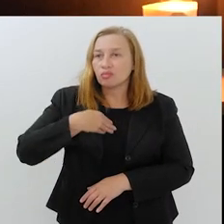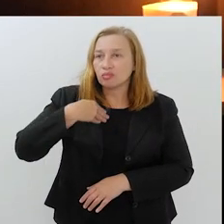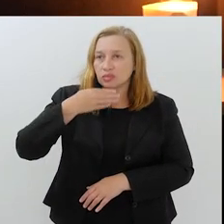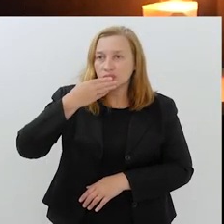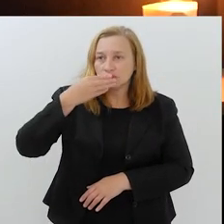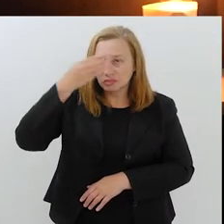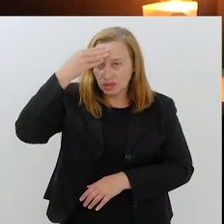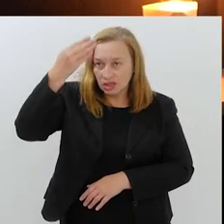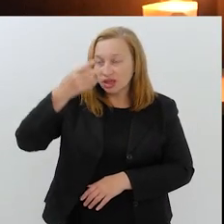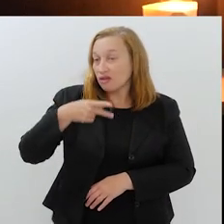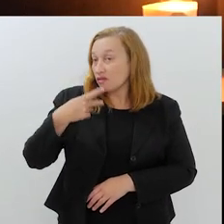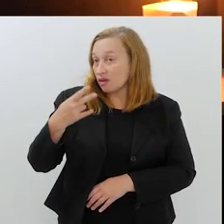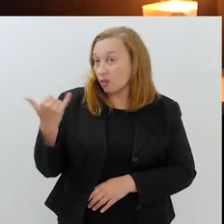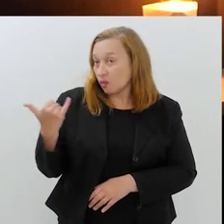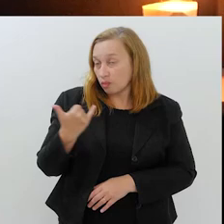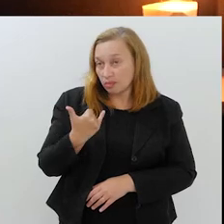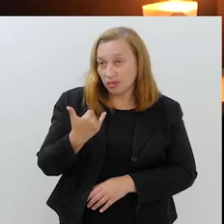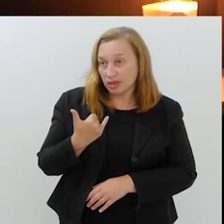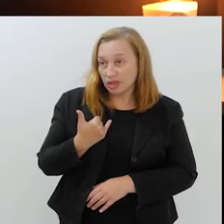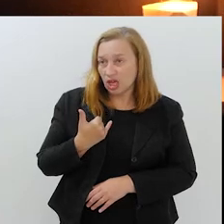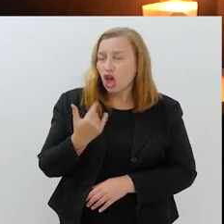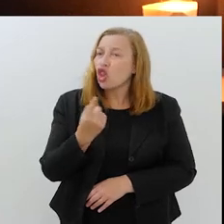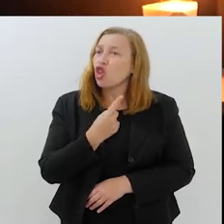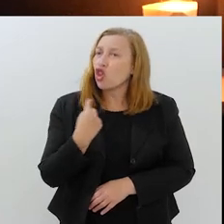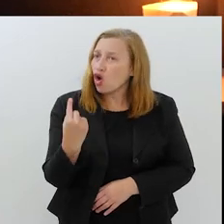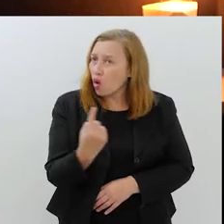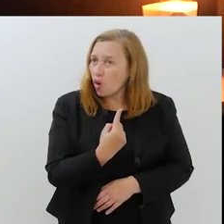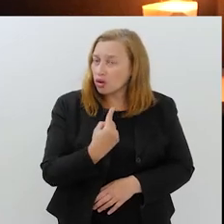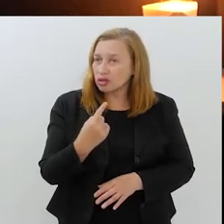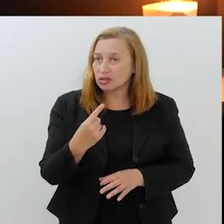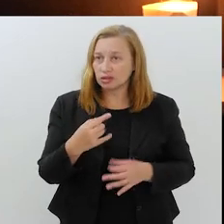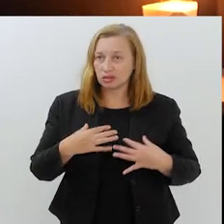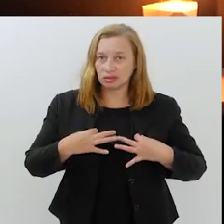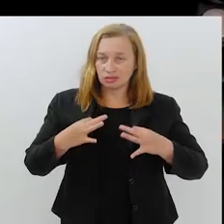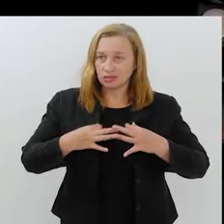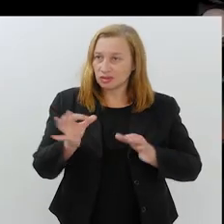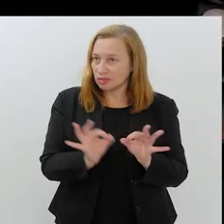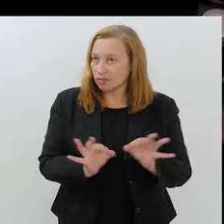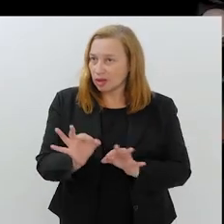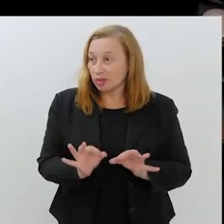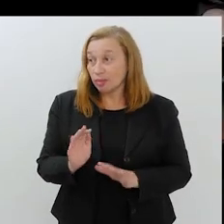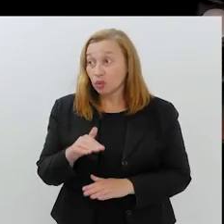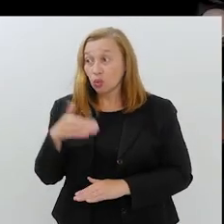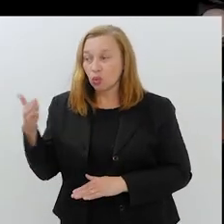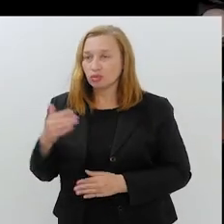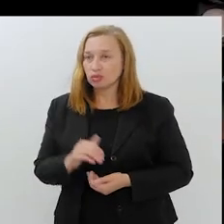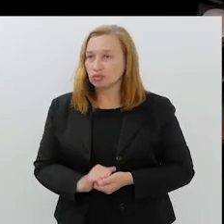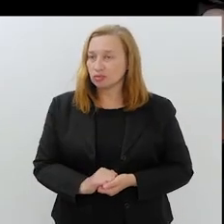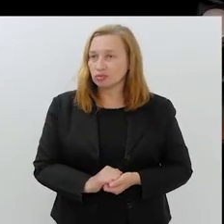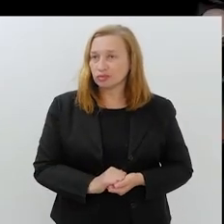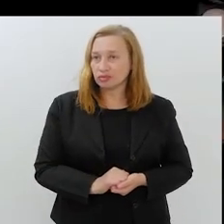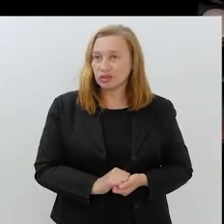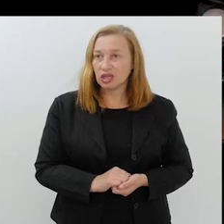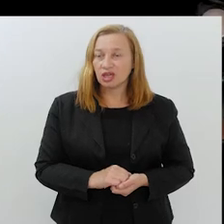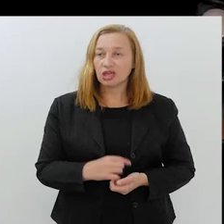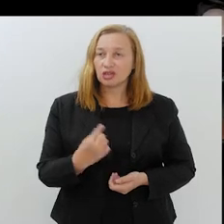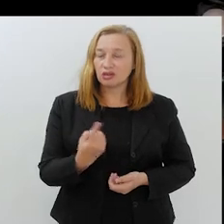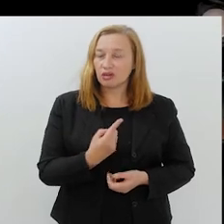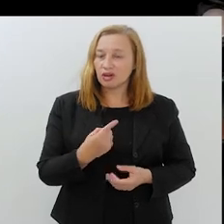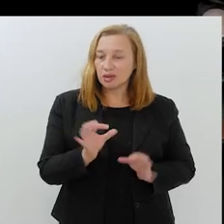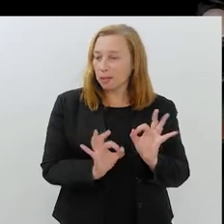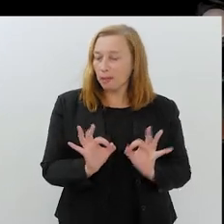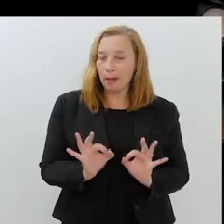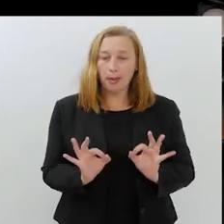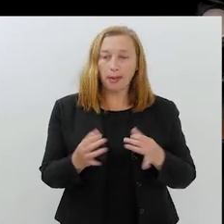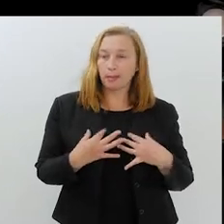uma mulher muçulmana me falou. Que nós nos arrumamos para os outros. Que